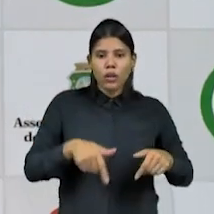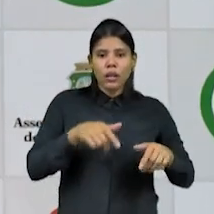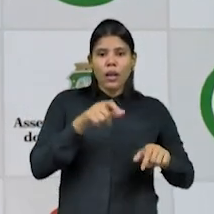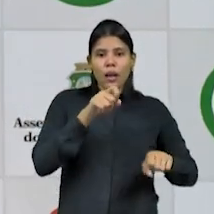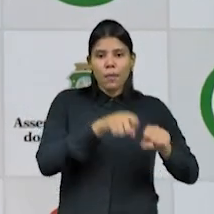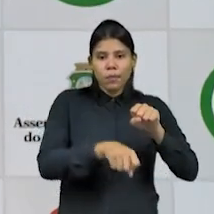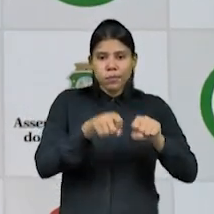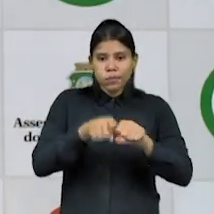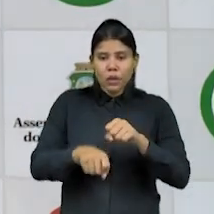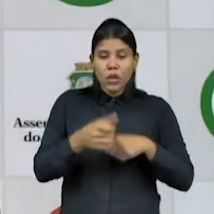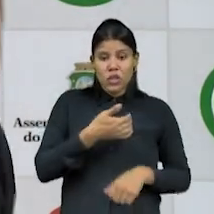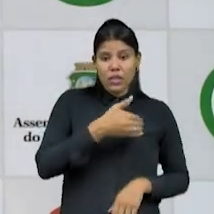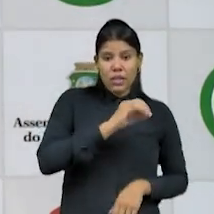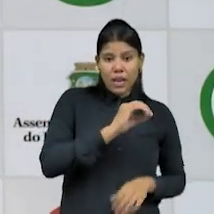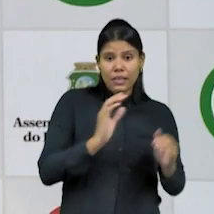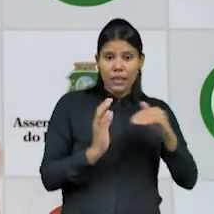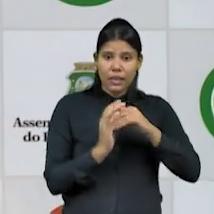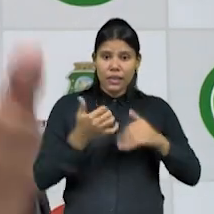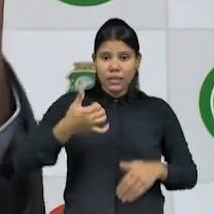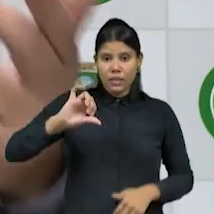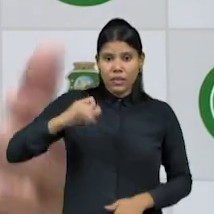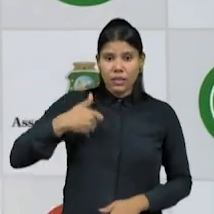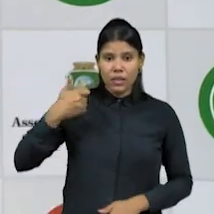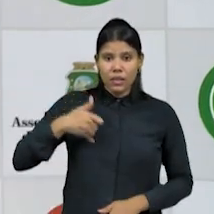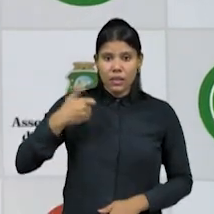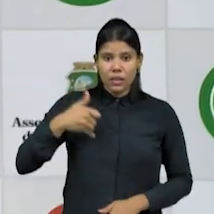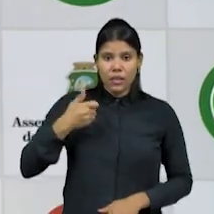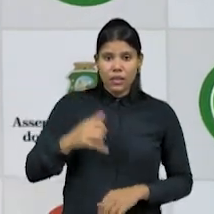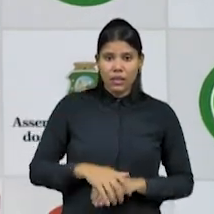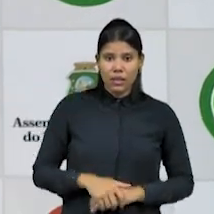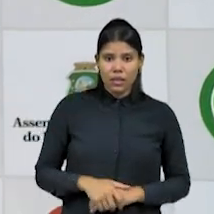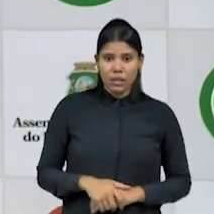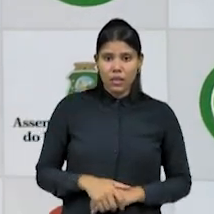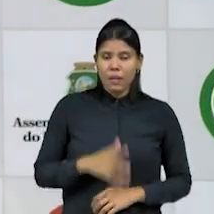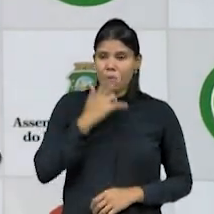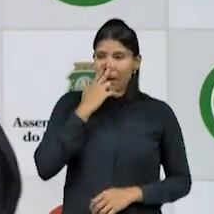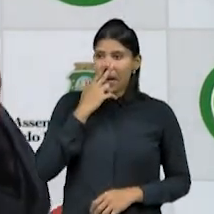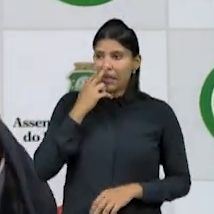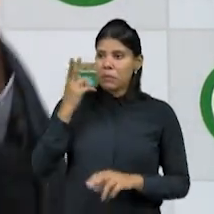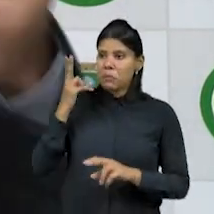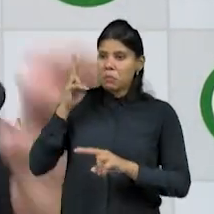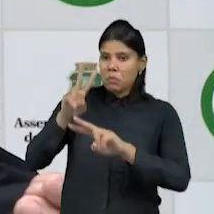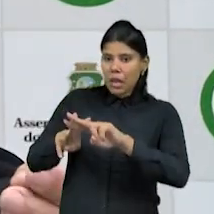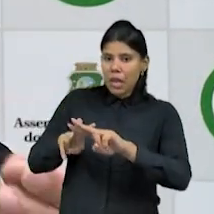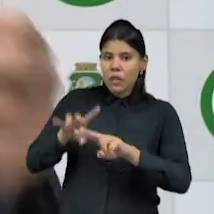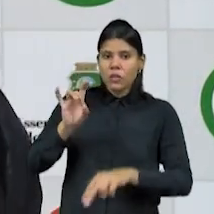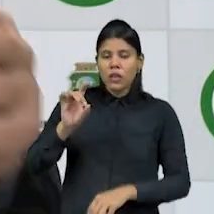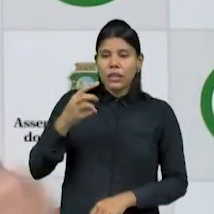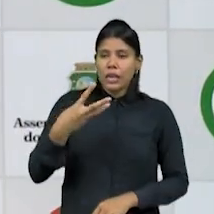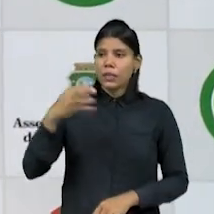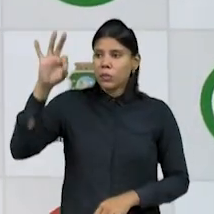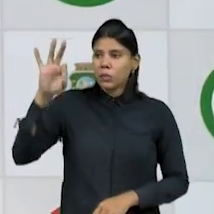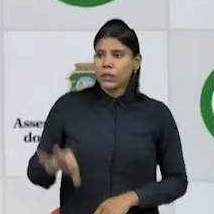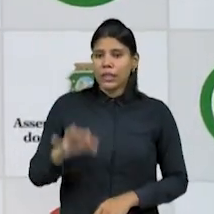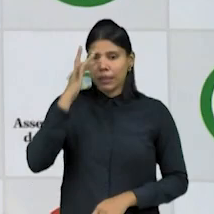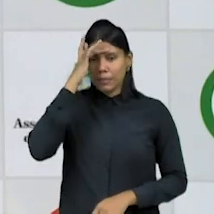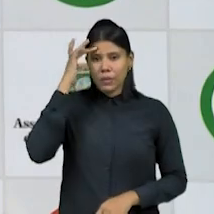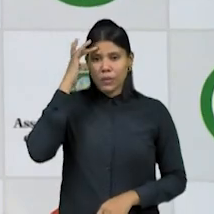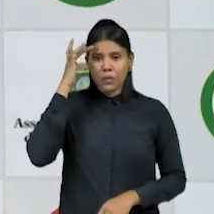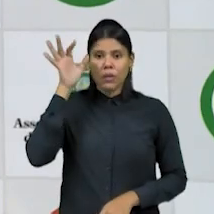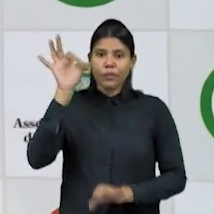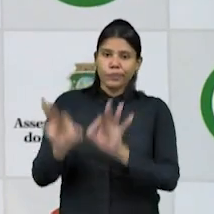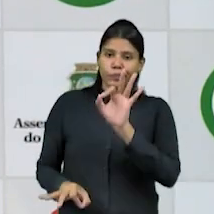faixa de 10 a 19 anos e a resposta estatal não é superior a 3%, ou seja, apenas 3% chegam a julgamento.